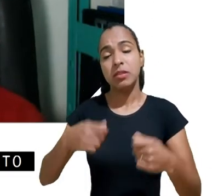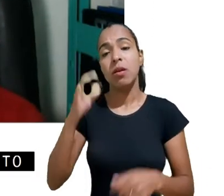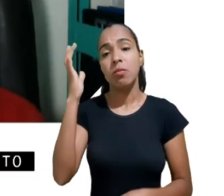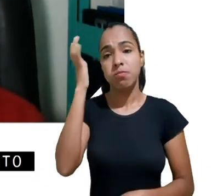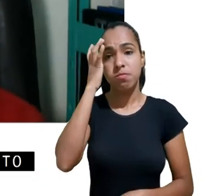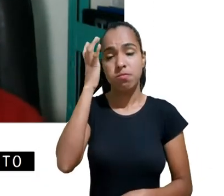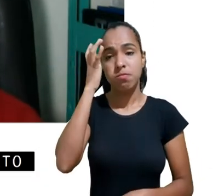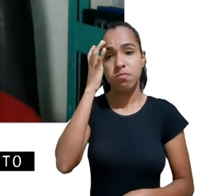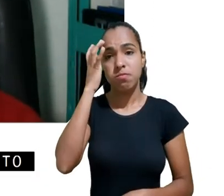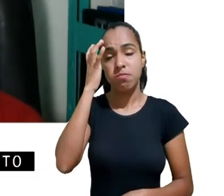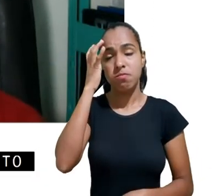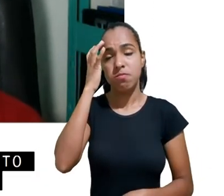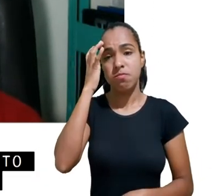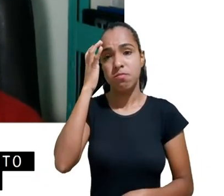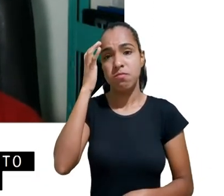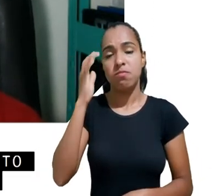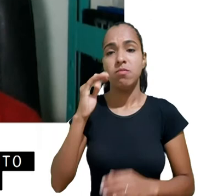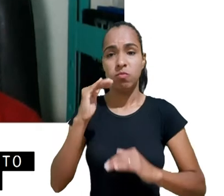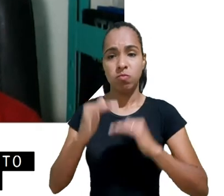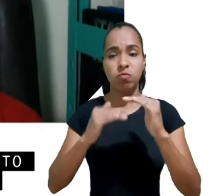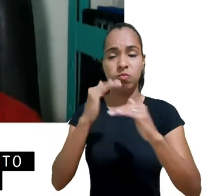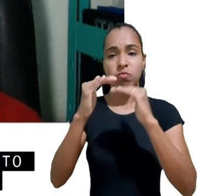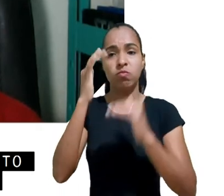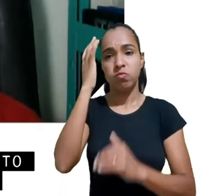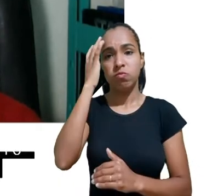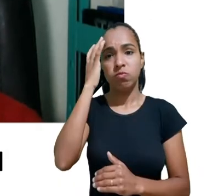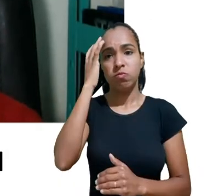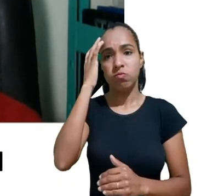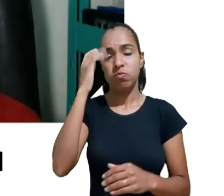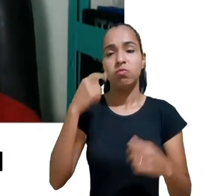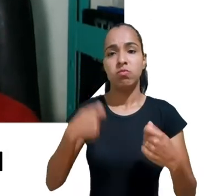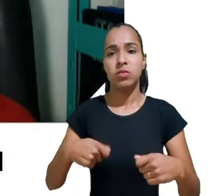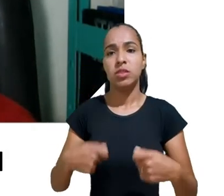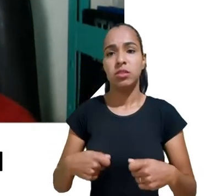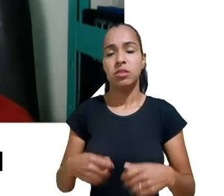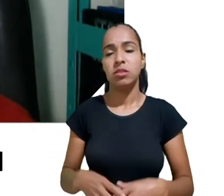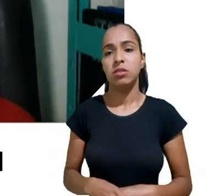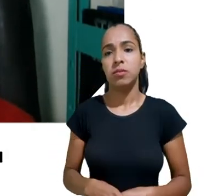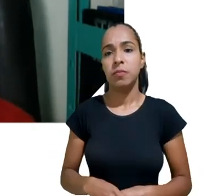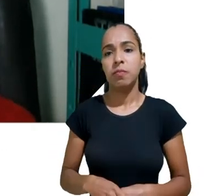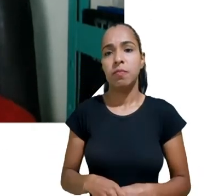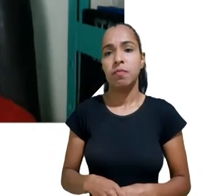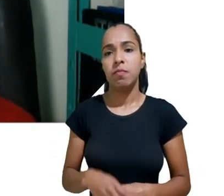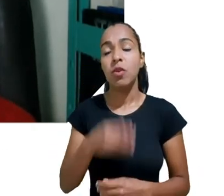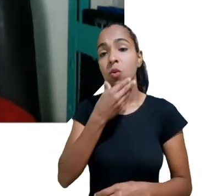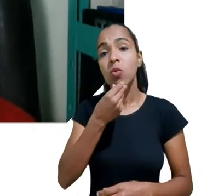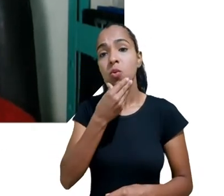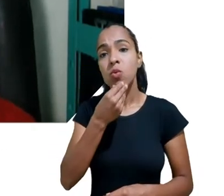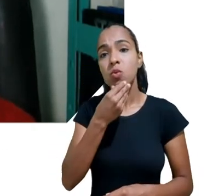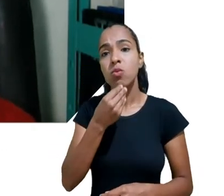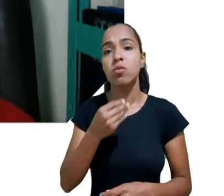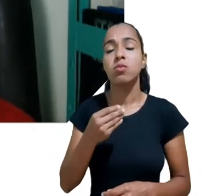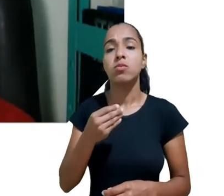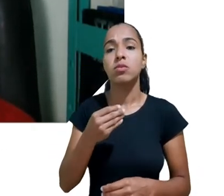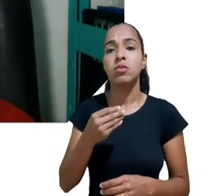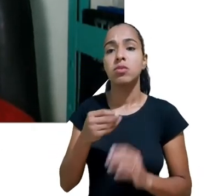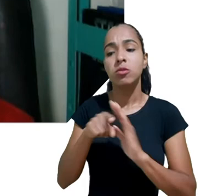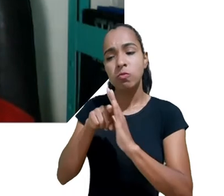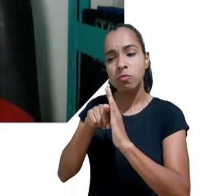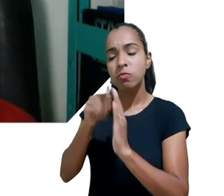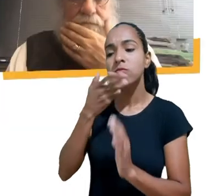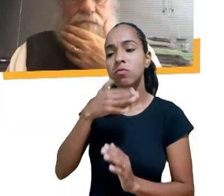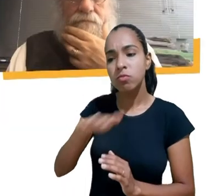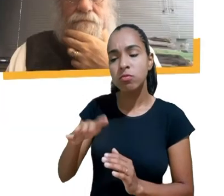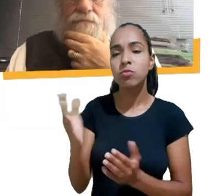e nessa maturidade exercer um papel mais adequado para os direitos da criança e adolescente é isso gente